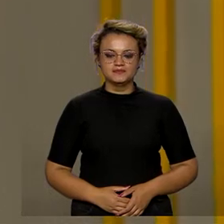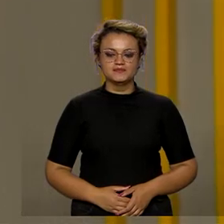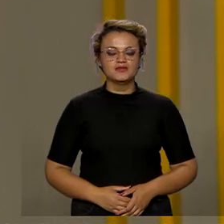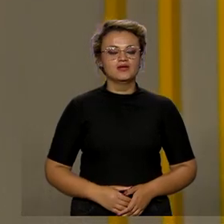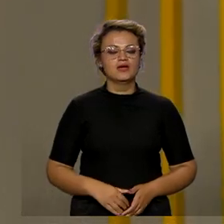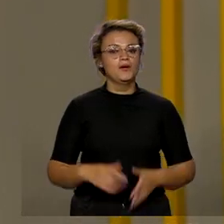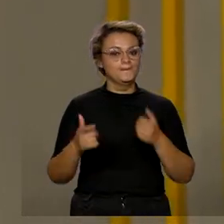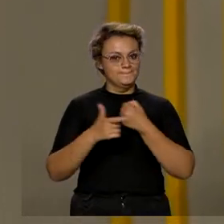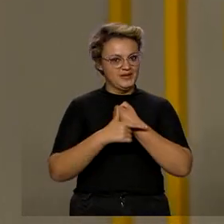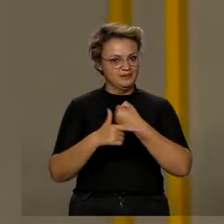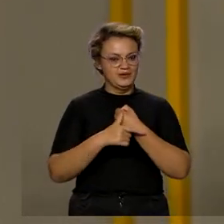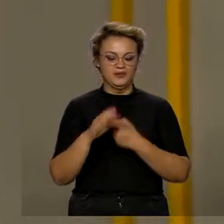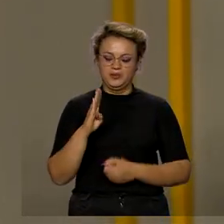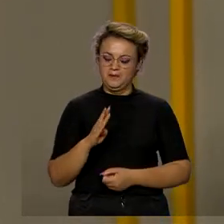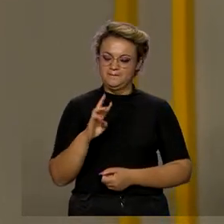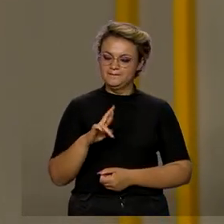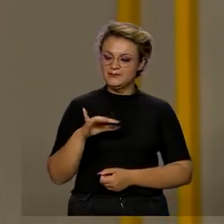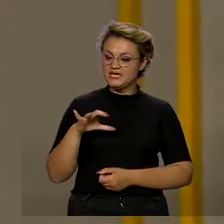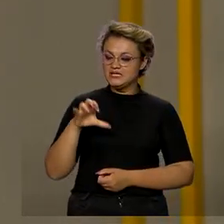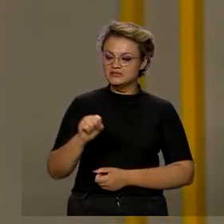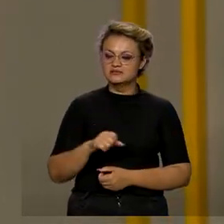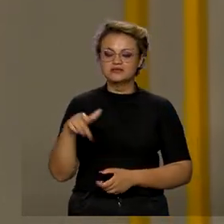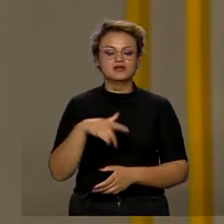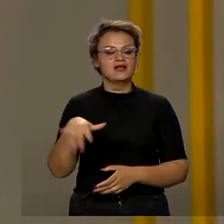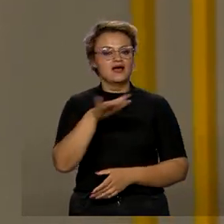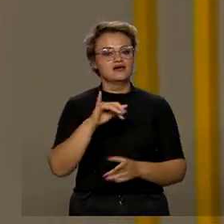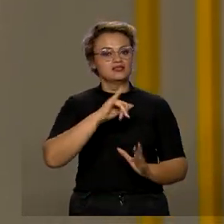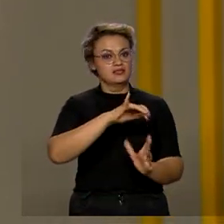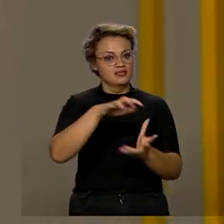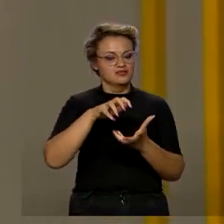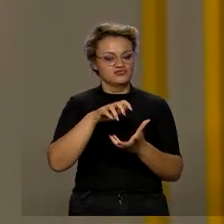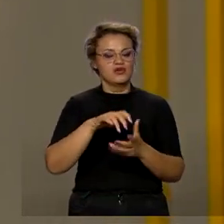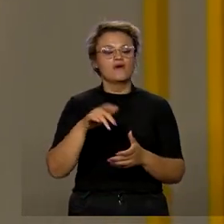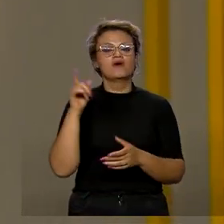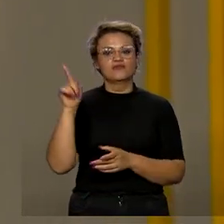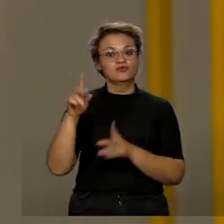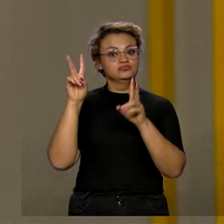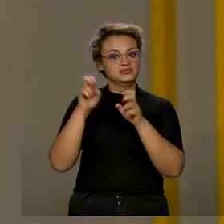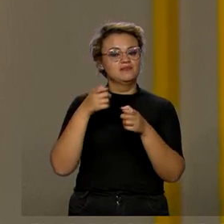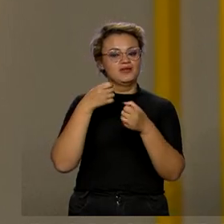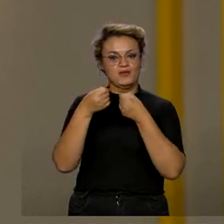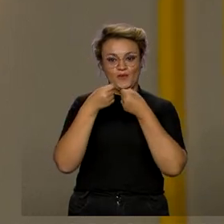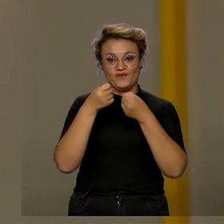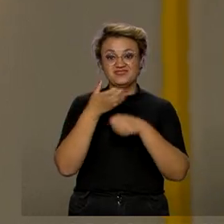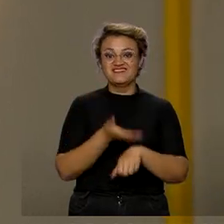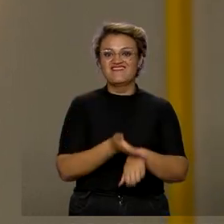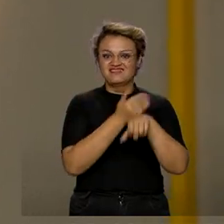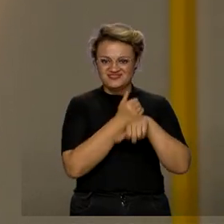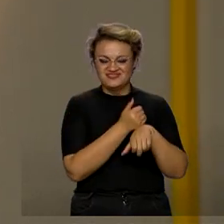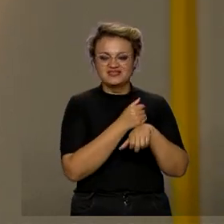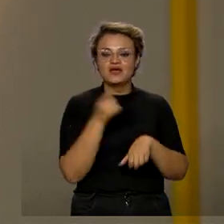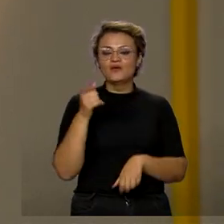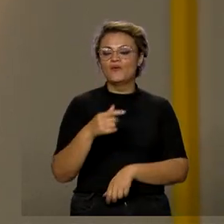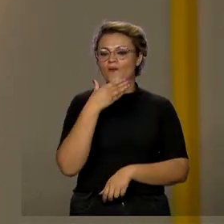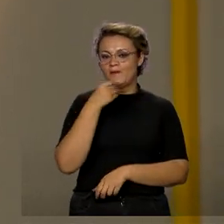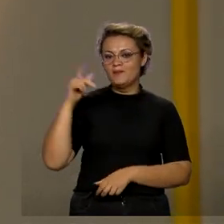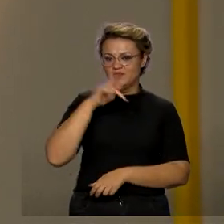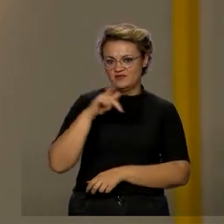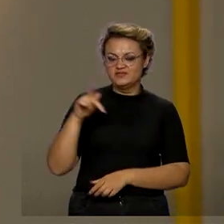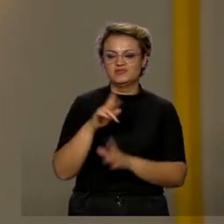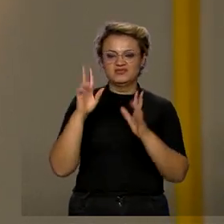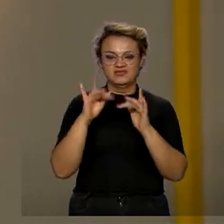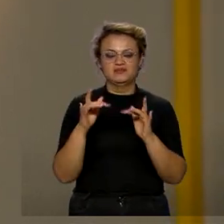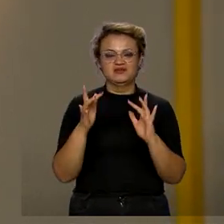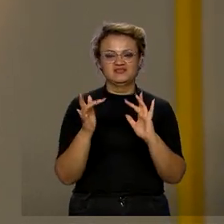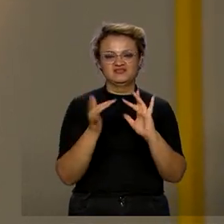O papel do BRICS no cenário internacional foi o tema de uma entrevista que eu fiz mais cedo aqui na IBC com o professor de Relações